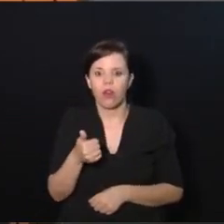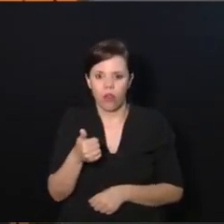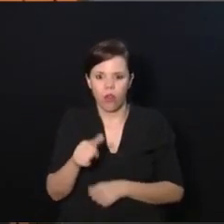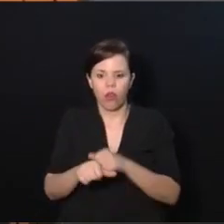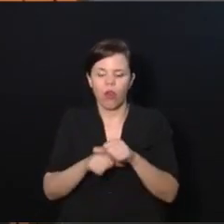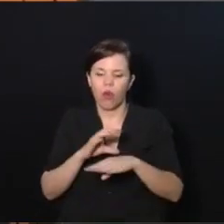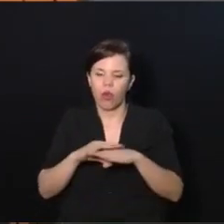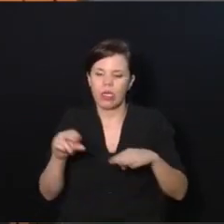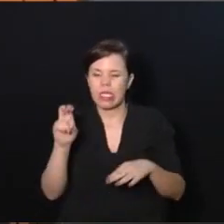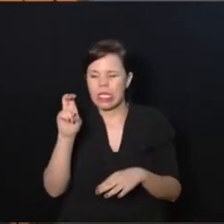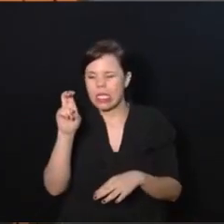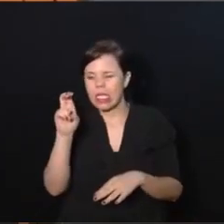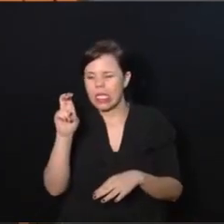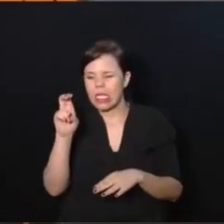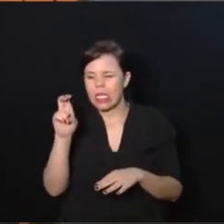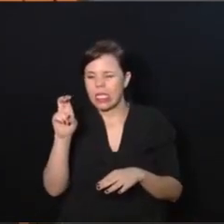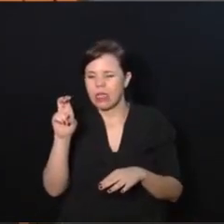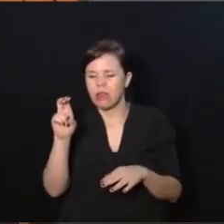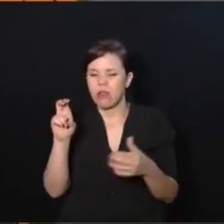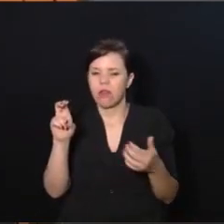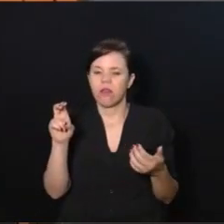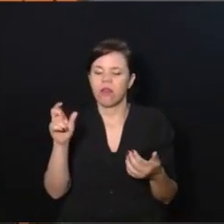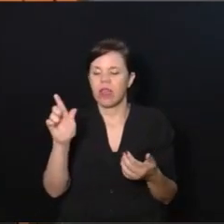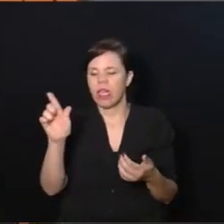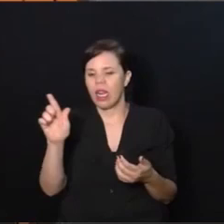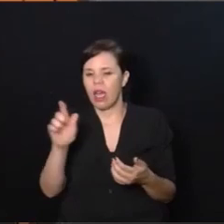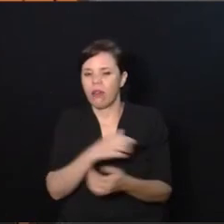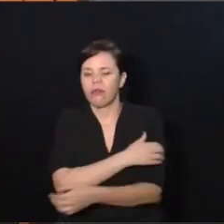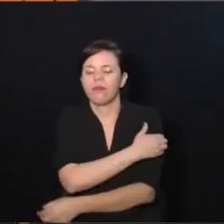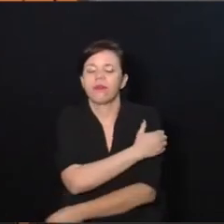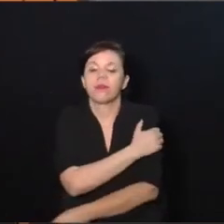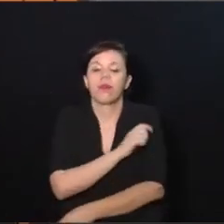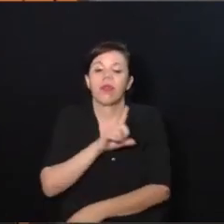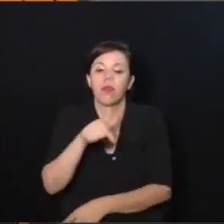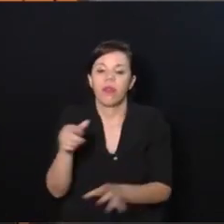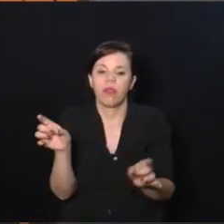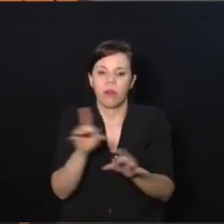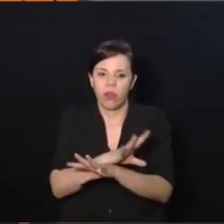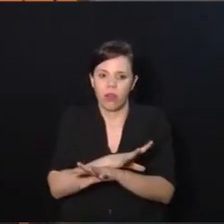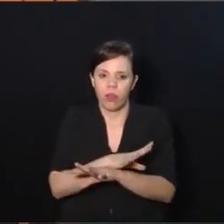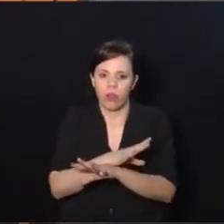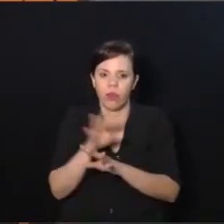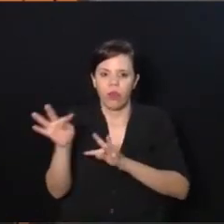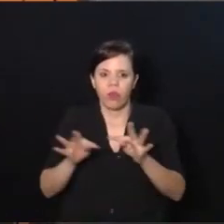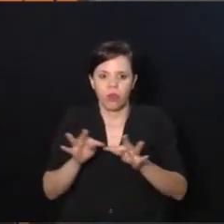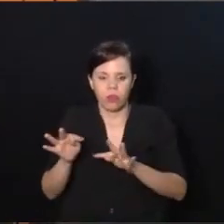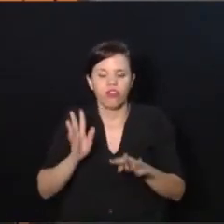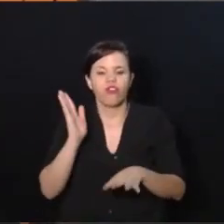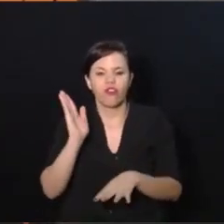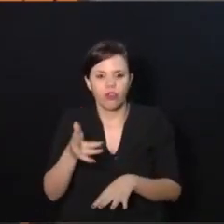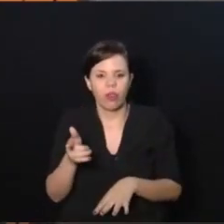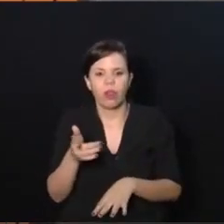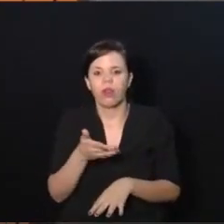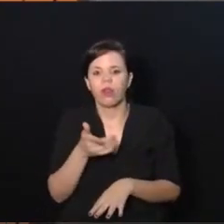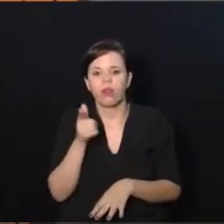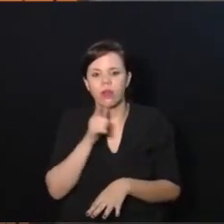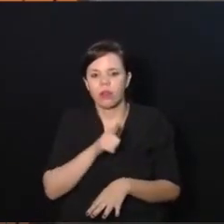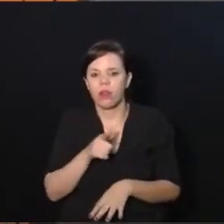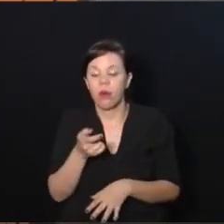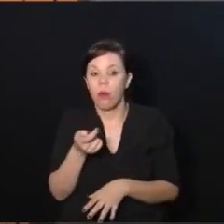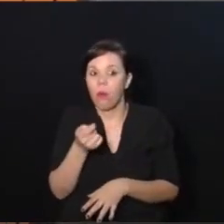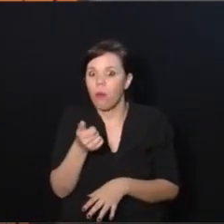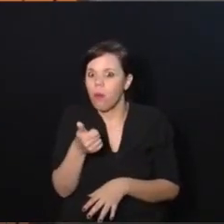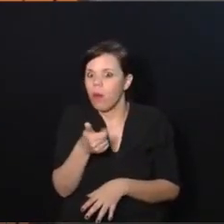visão nesse tratamento e quando terminou o tratamento que eu estava já com a visão praticamente